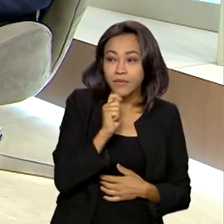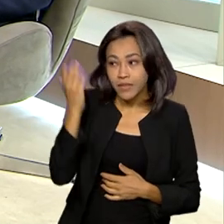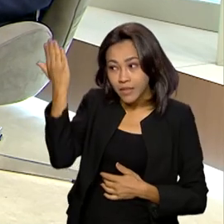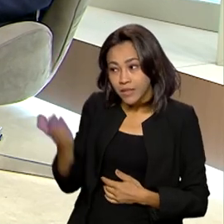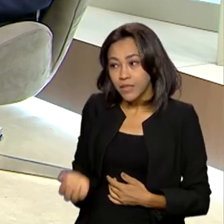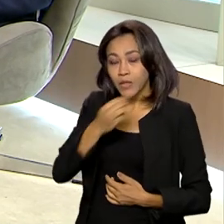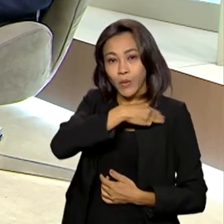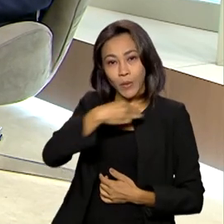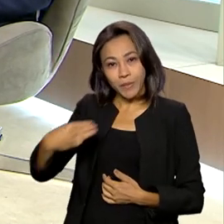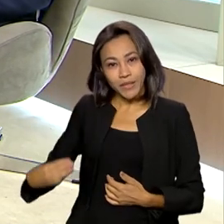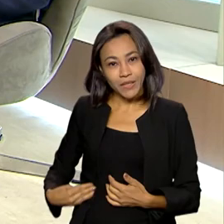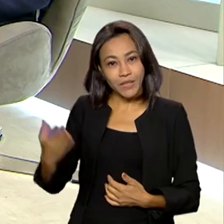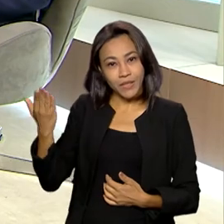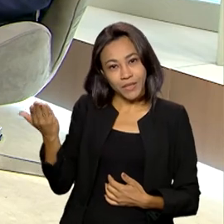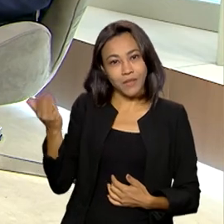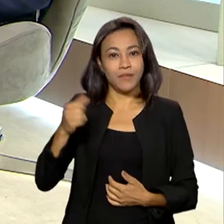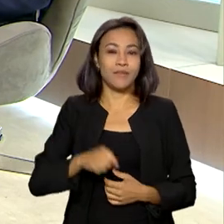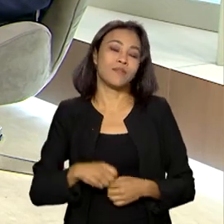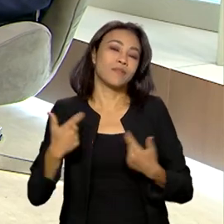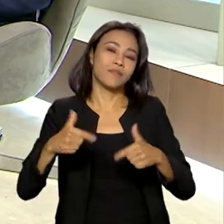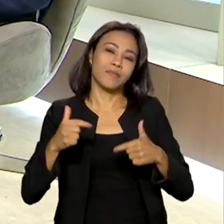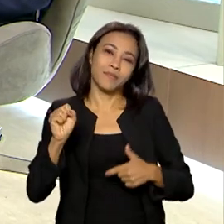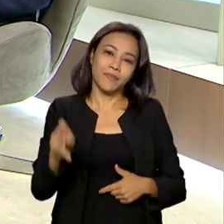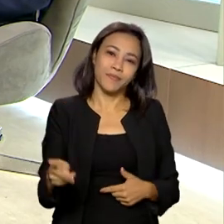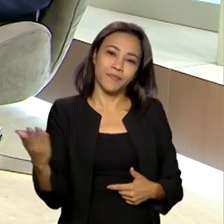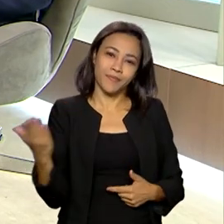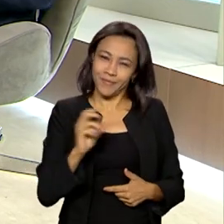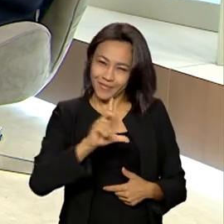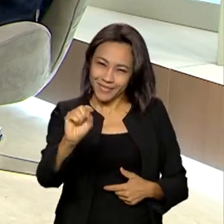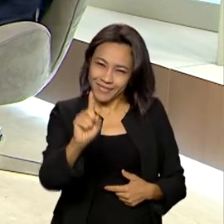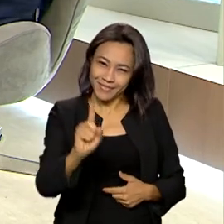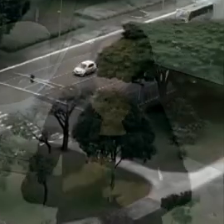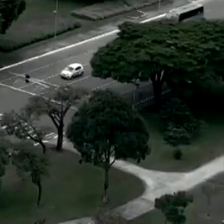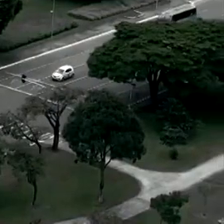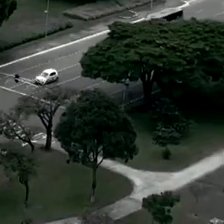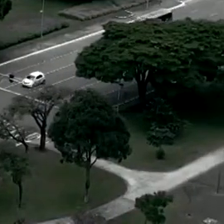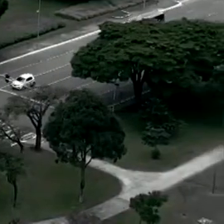Trabalho e Previdência, José Carlos Oliveira. Não saia daí.